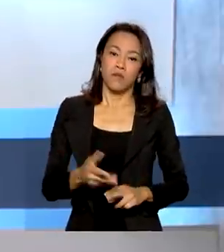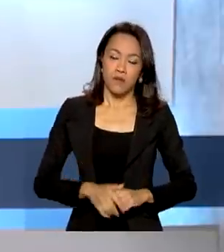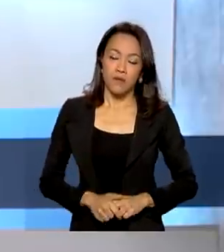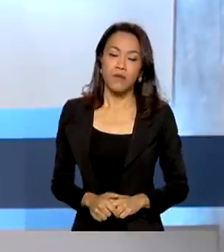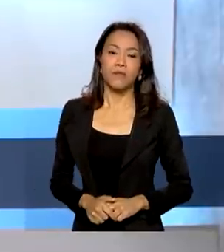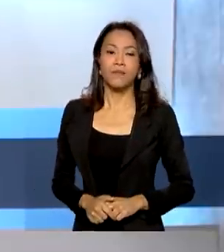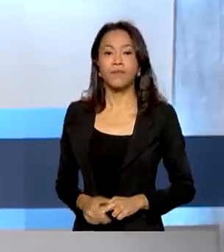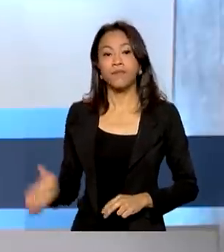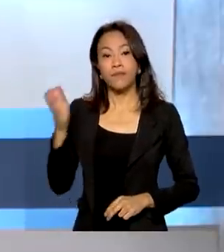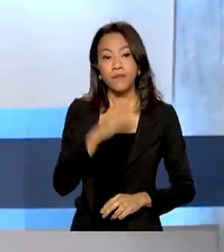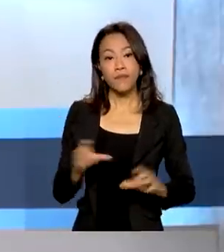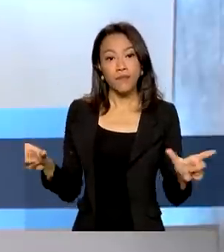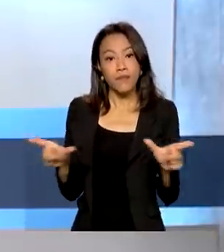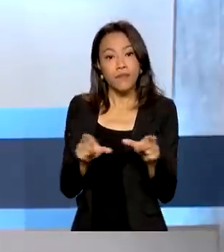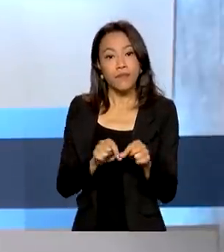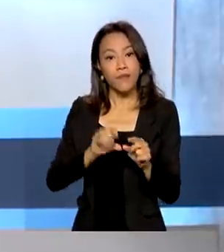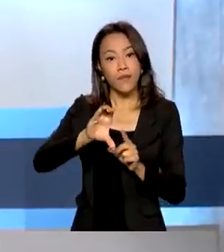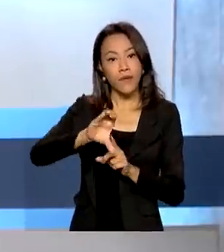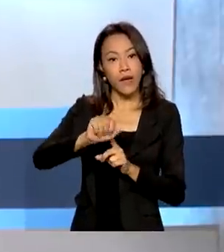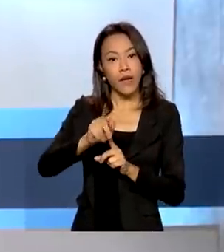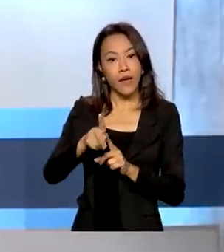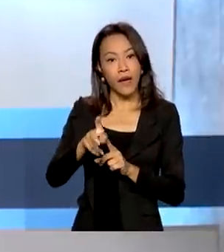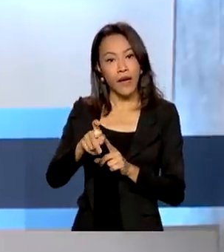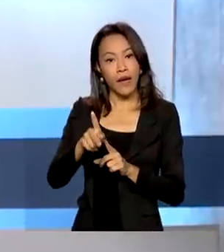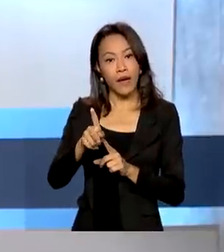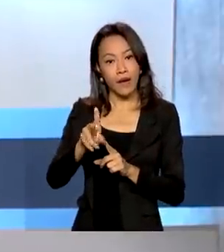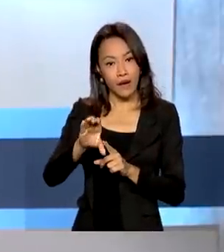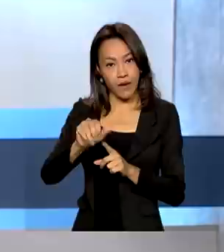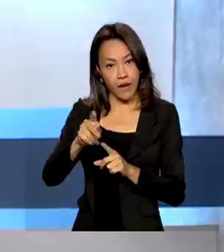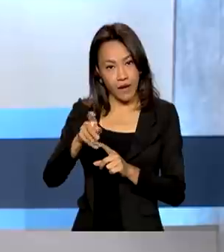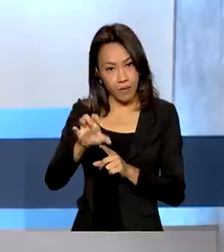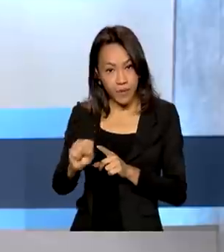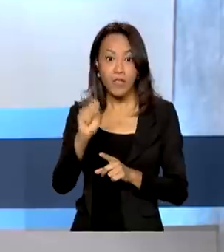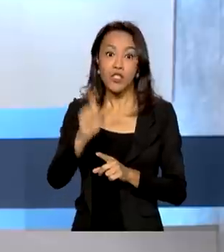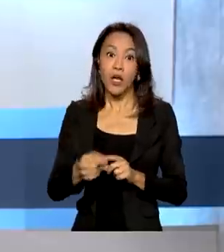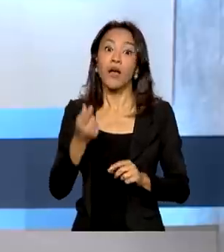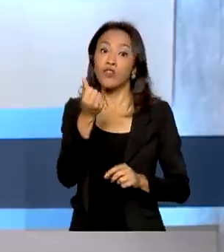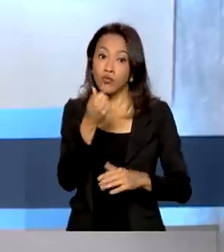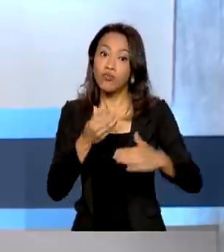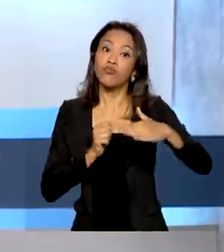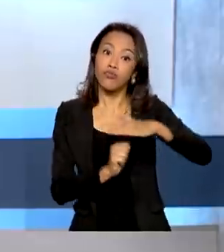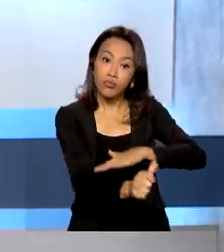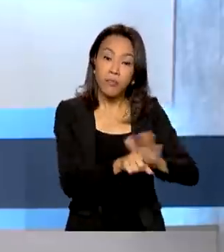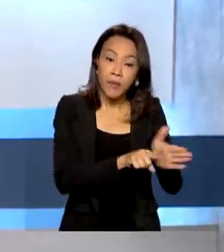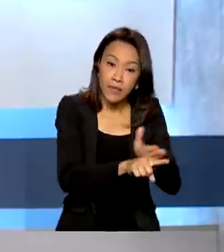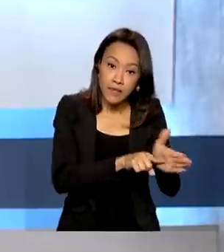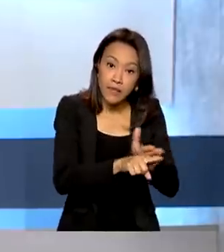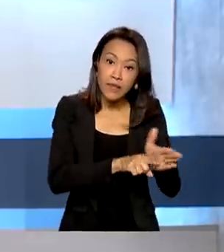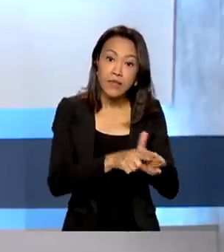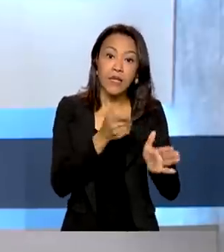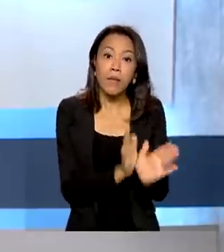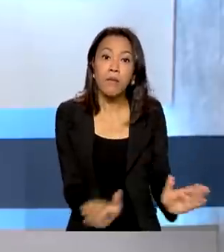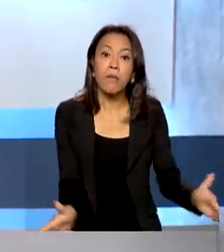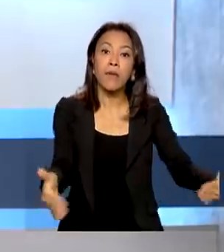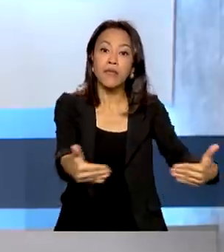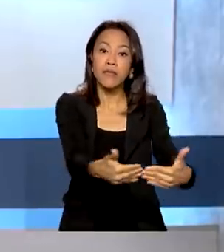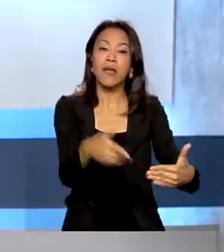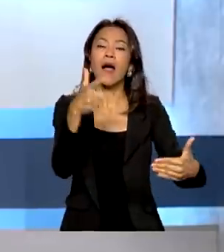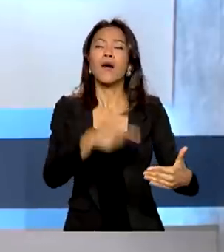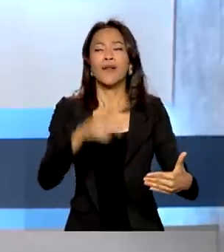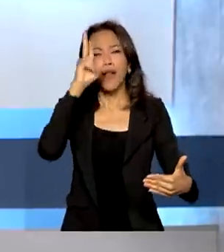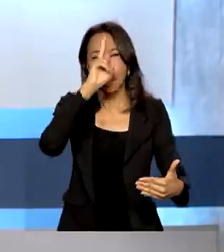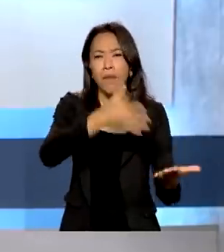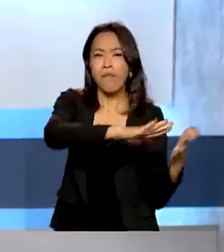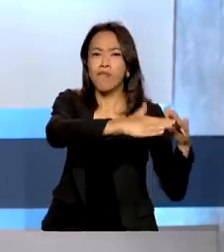A CAPES já investe em pesquisas para a recuperação da bacia do Rio Doce nas regiões afetadas pelo desastre de Mariana